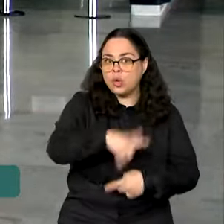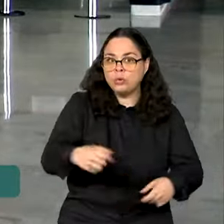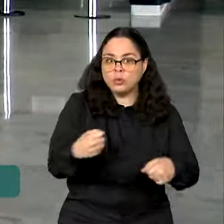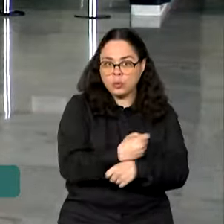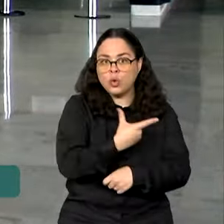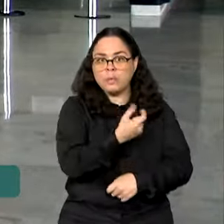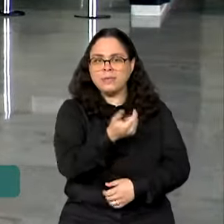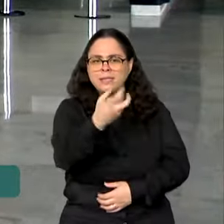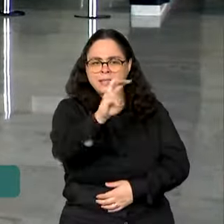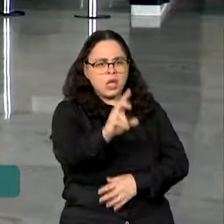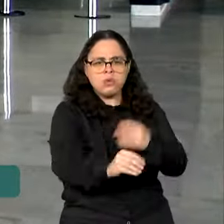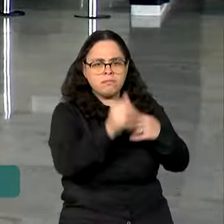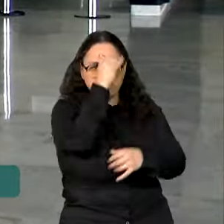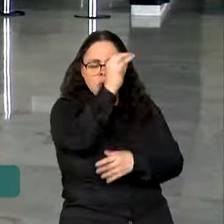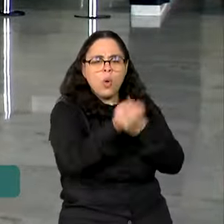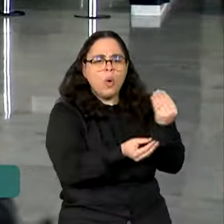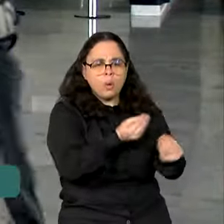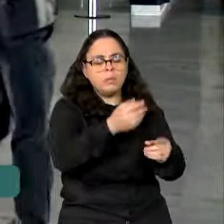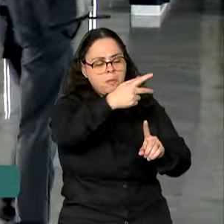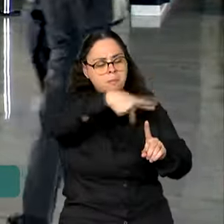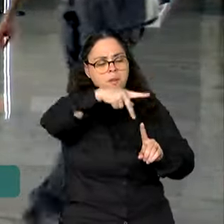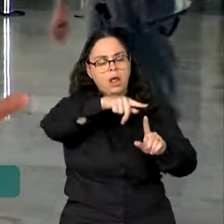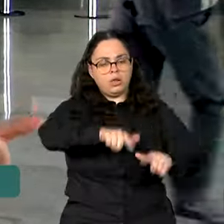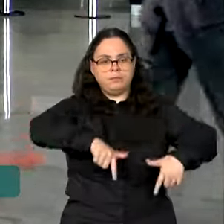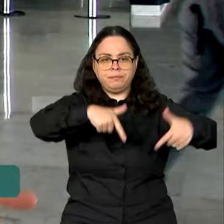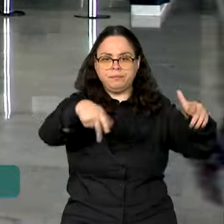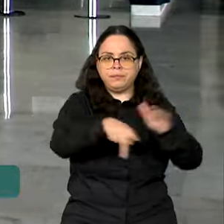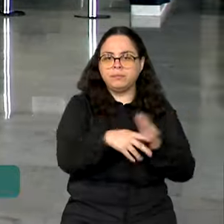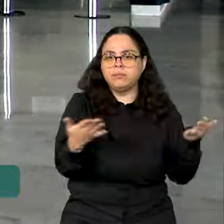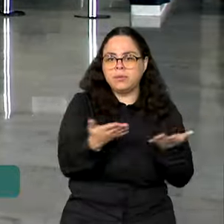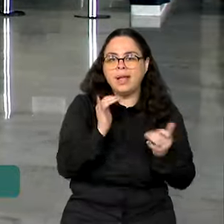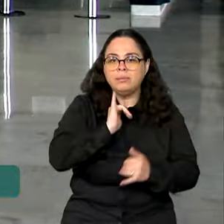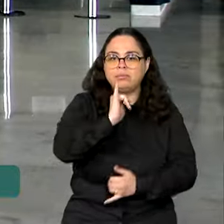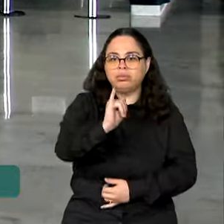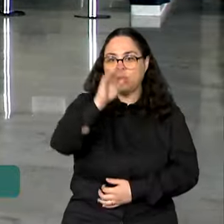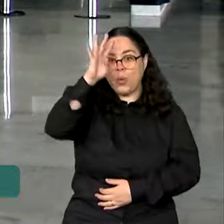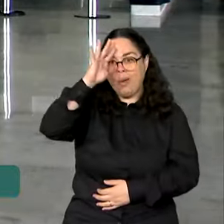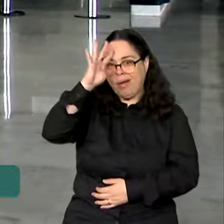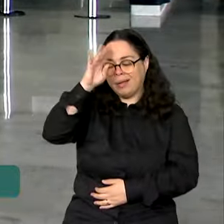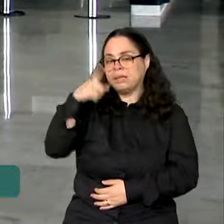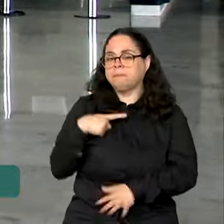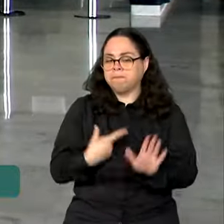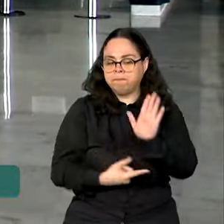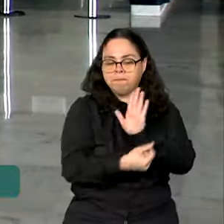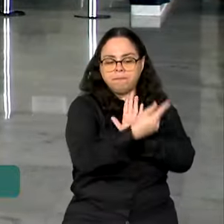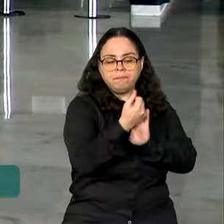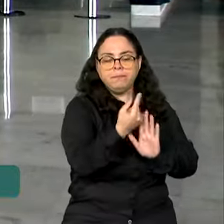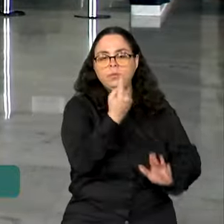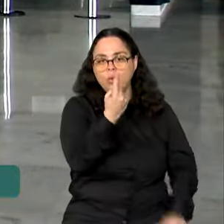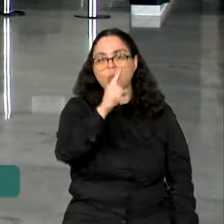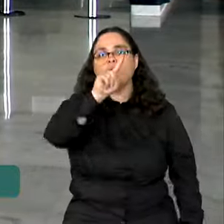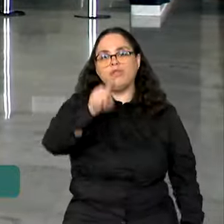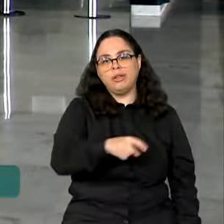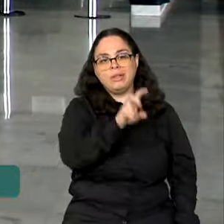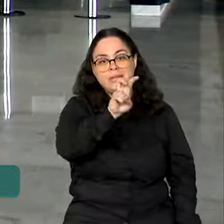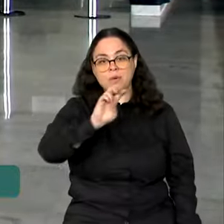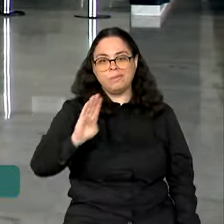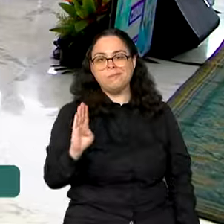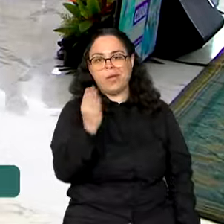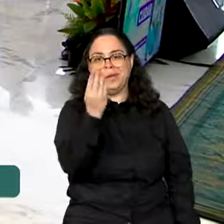2025, o plano de ação anunciado nesta quarta-feira prevê um investimento de R 1,5 bilhão.